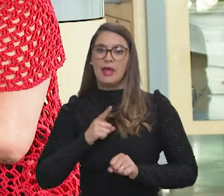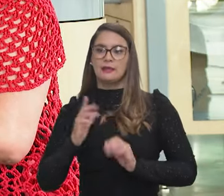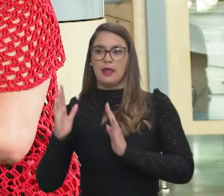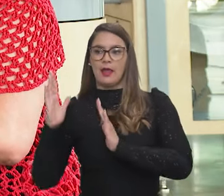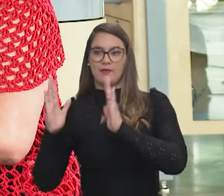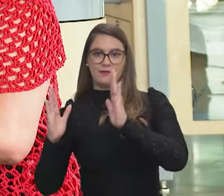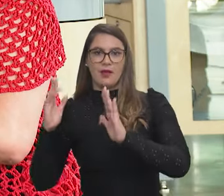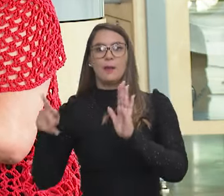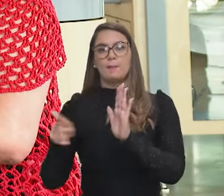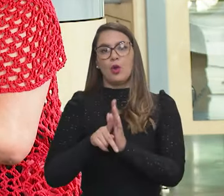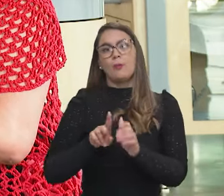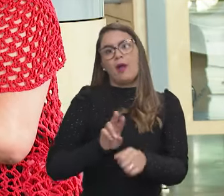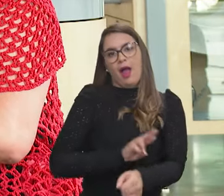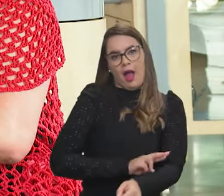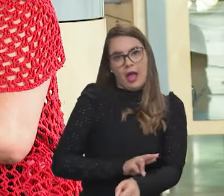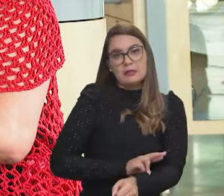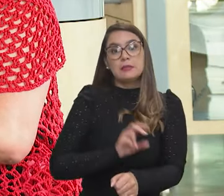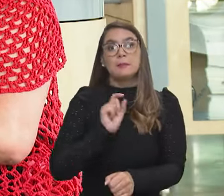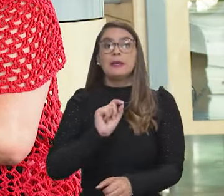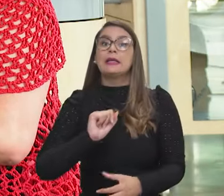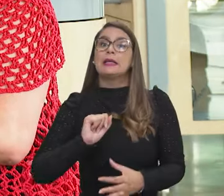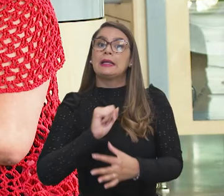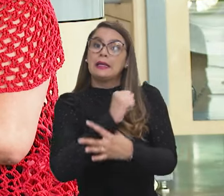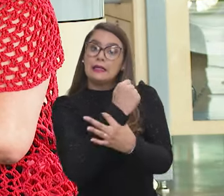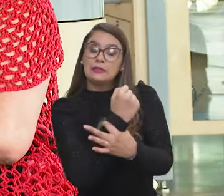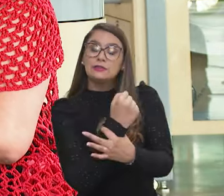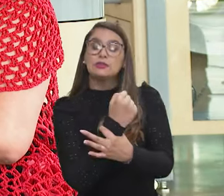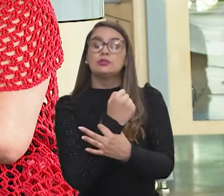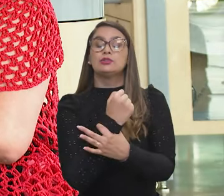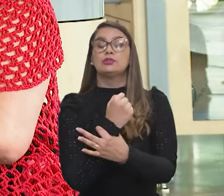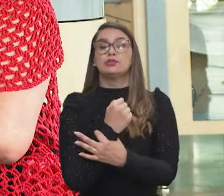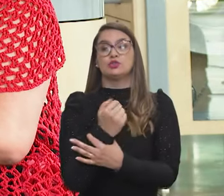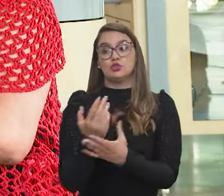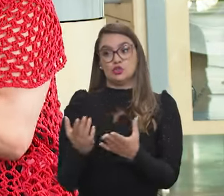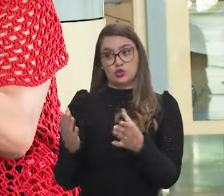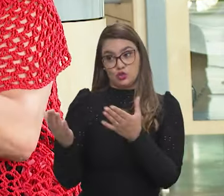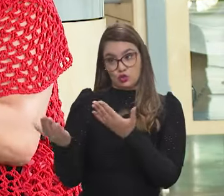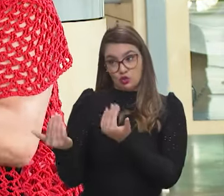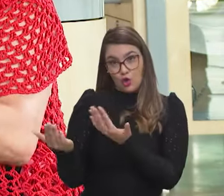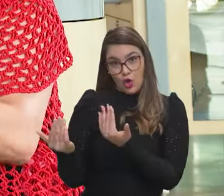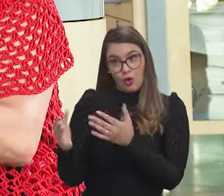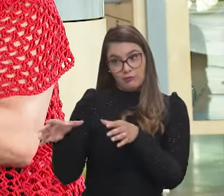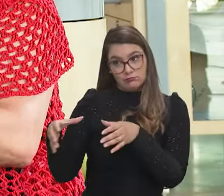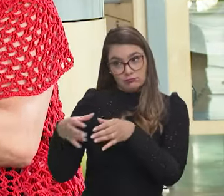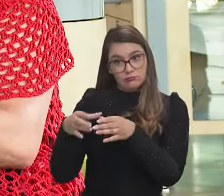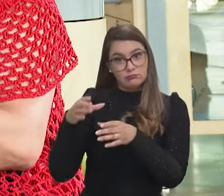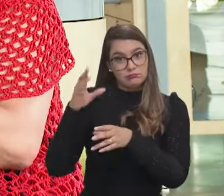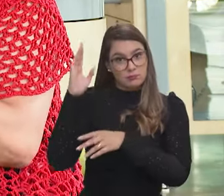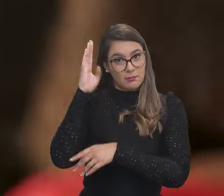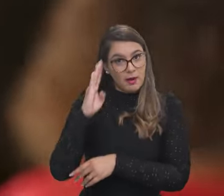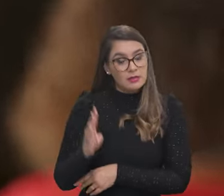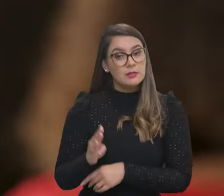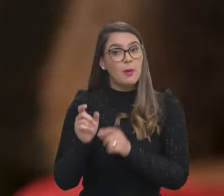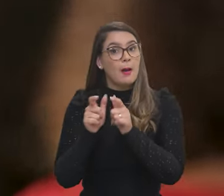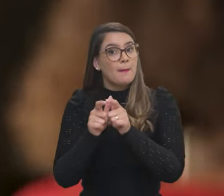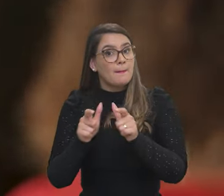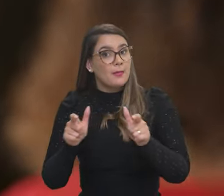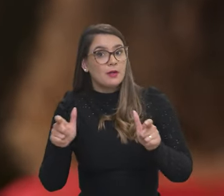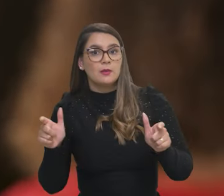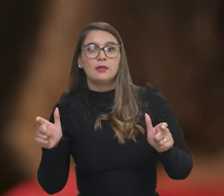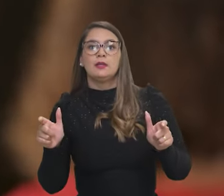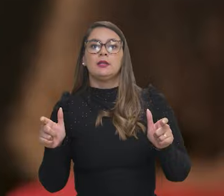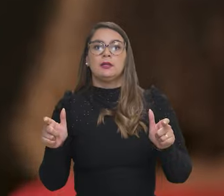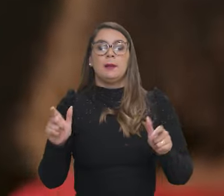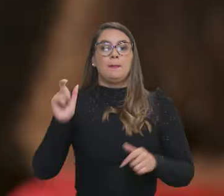racial, que é exatamente para poder garantir que essa juventude brasileira, que é a